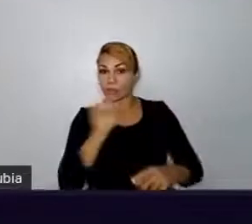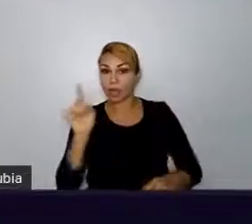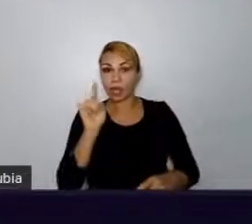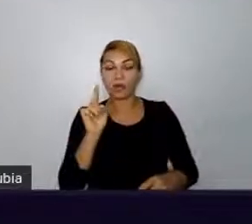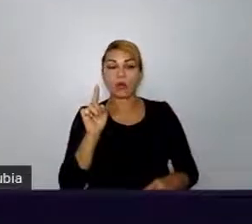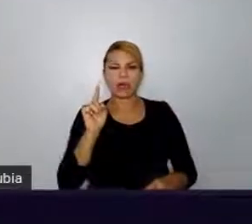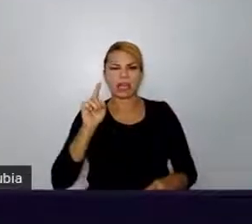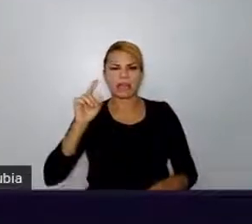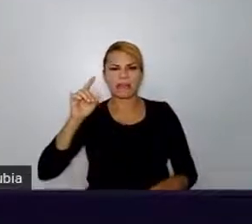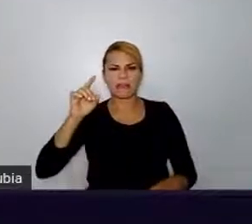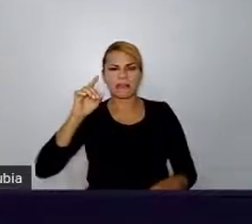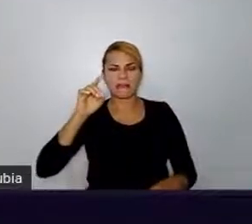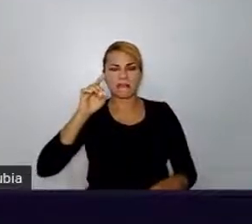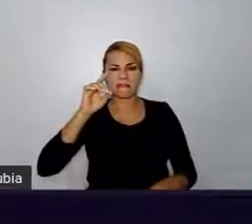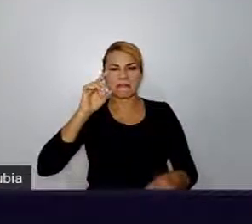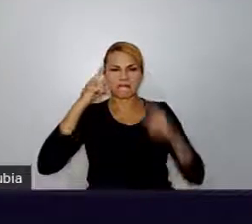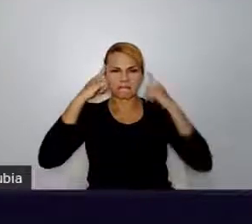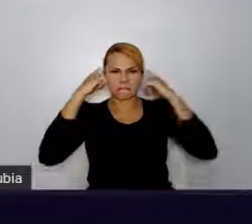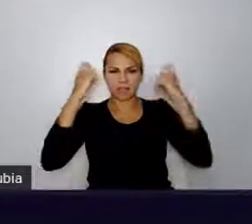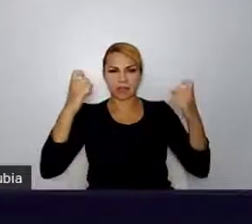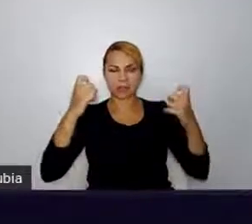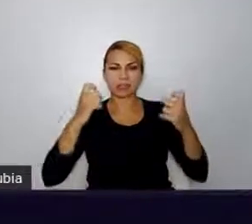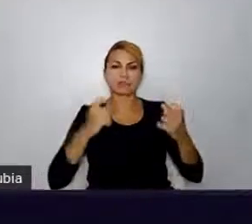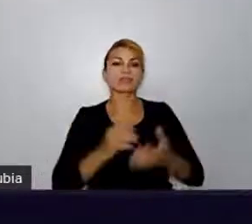vencer a discussão.